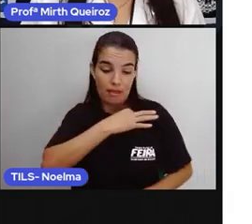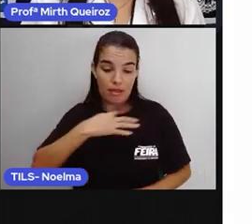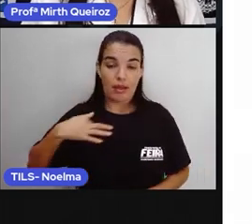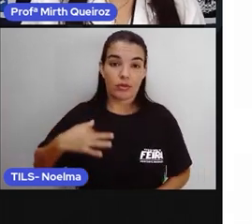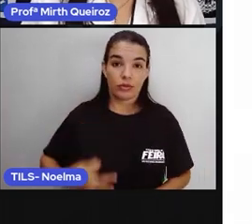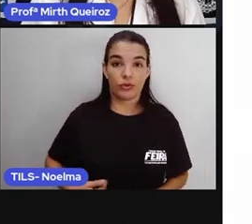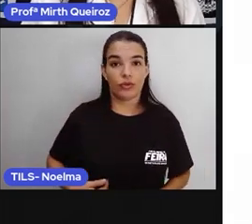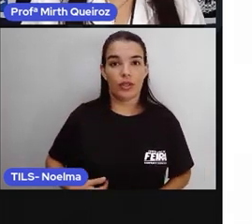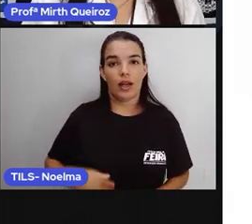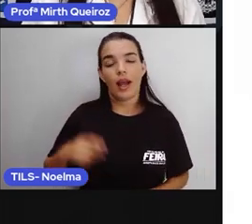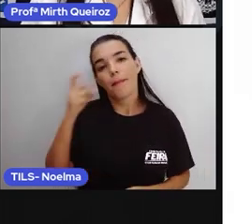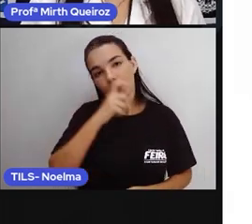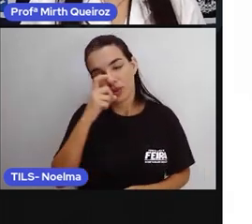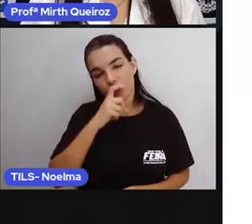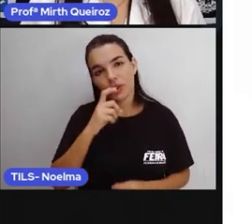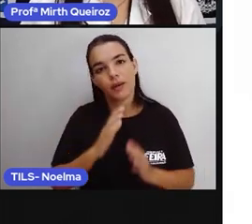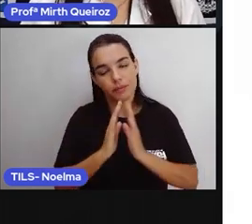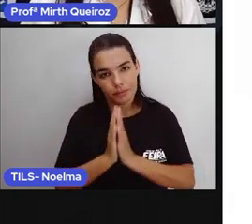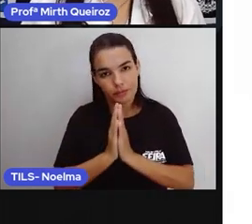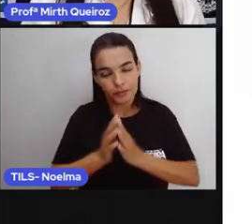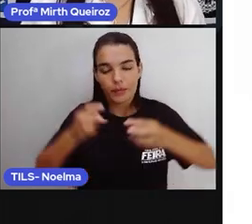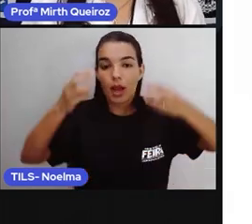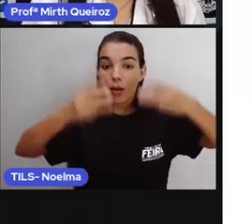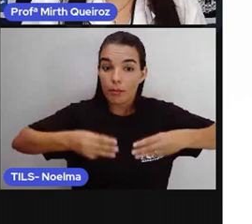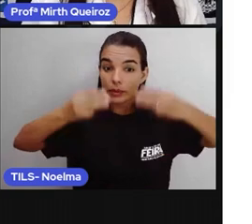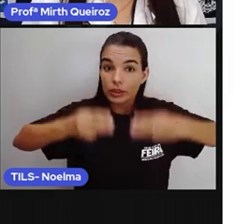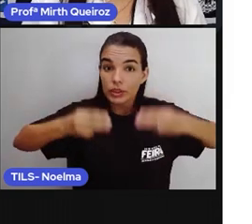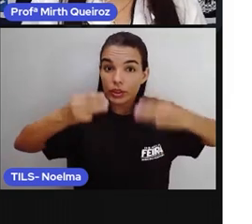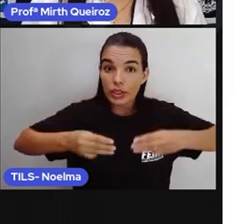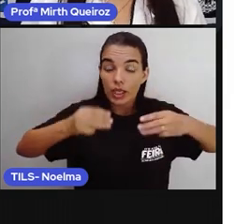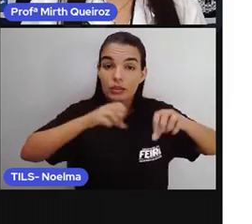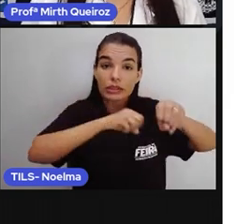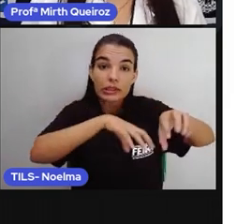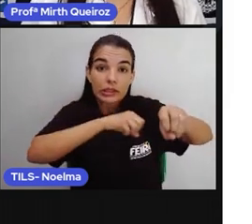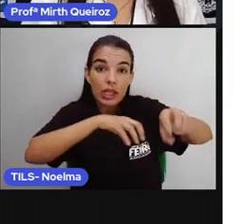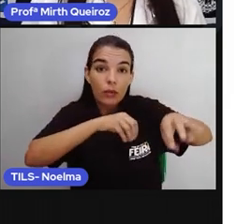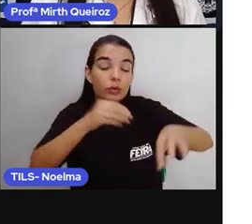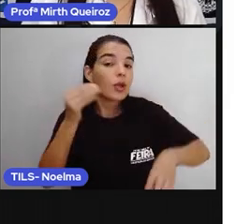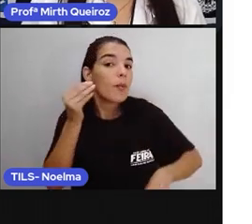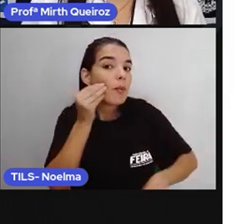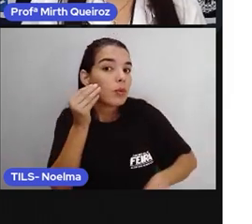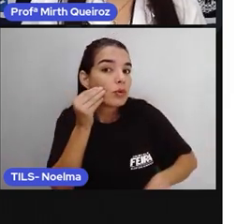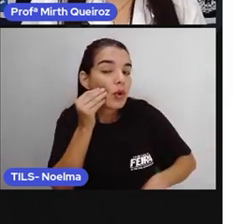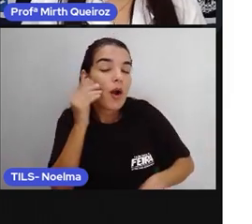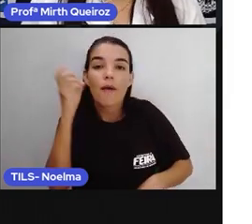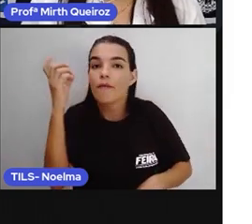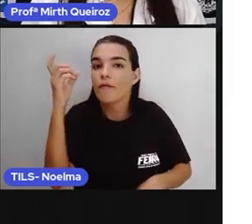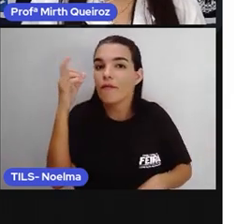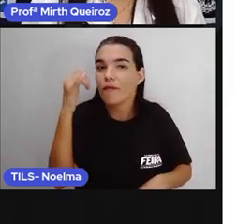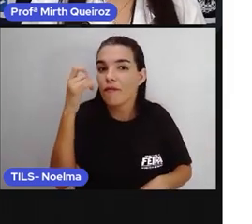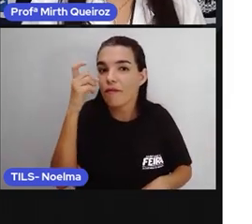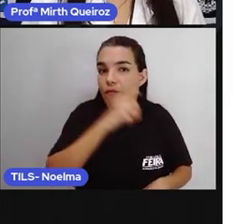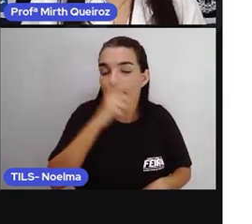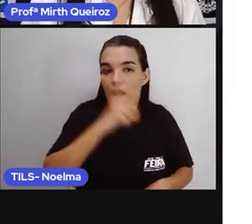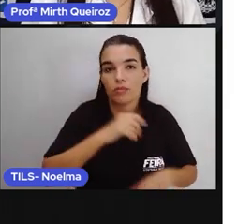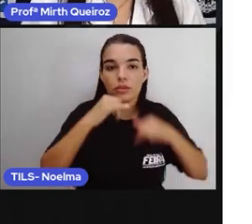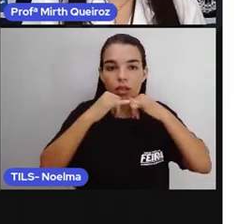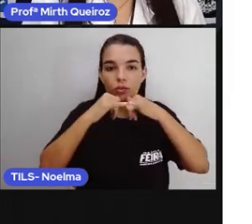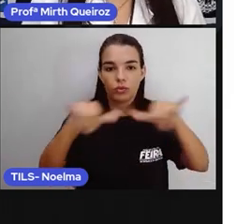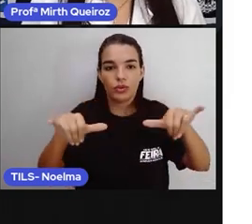fake news. Então, o Ministério da Saúde, ele adverte. Isso é fake news. Essa notícia é falsa. Não divulgue